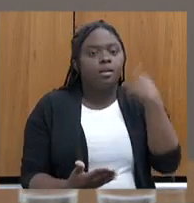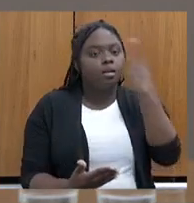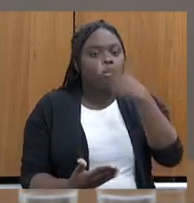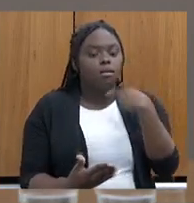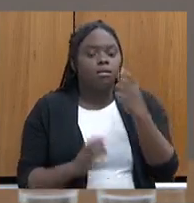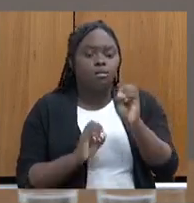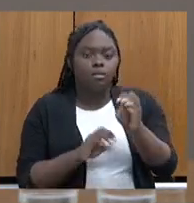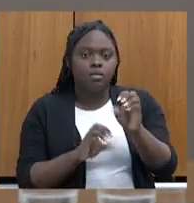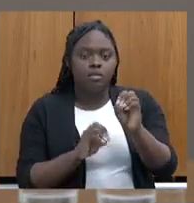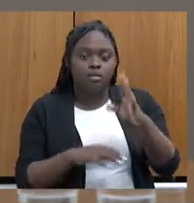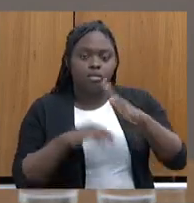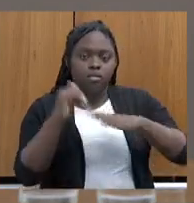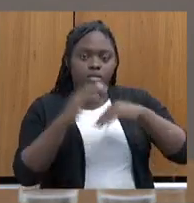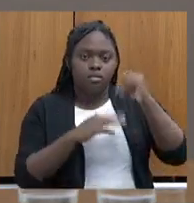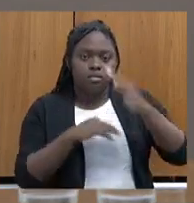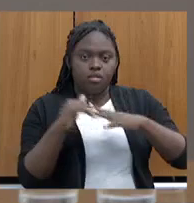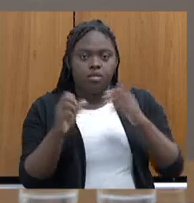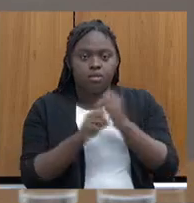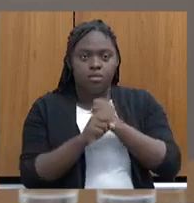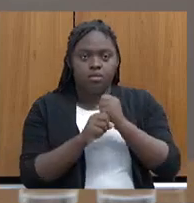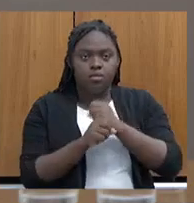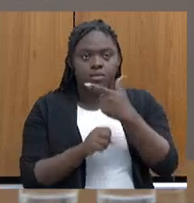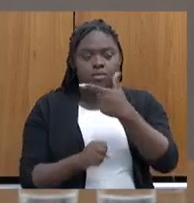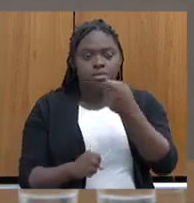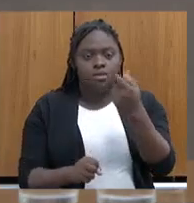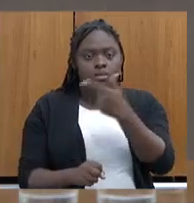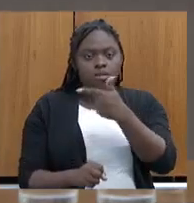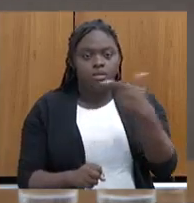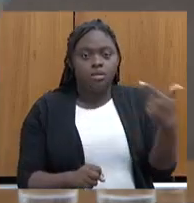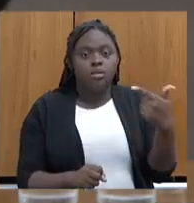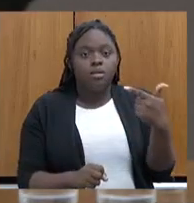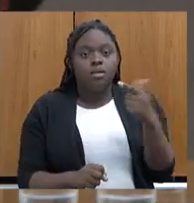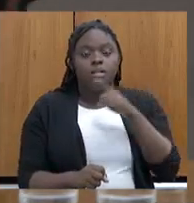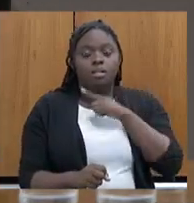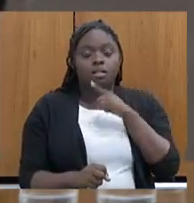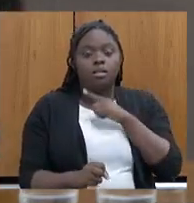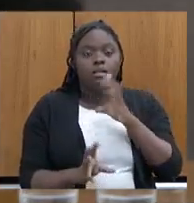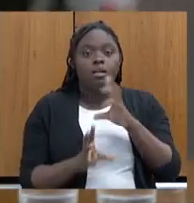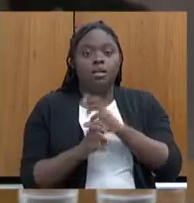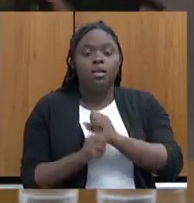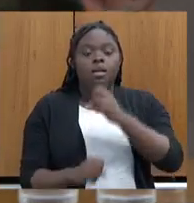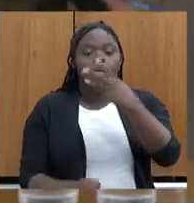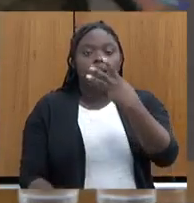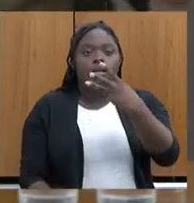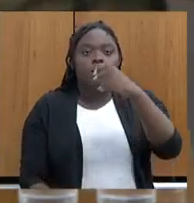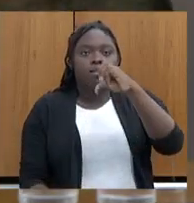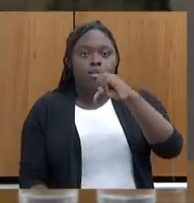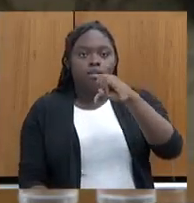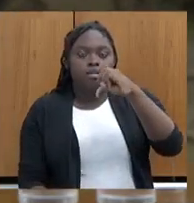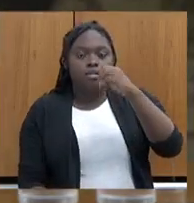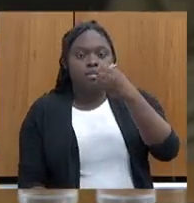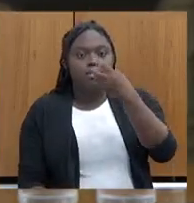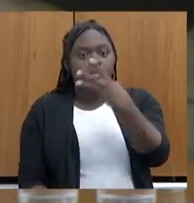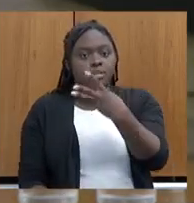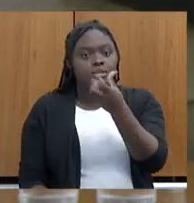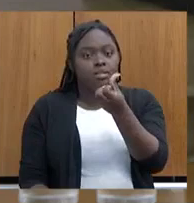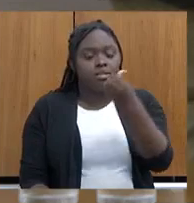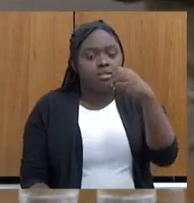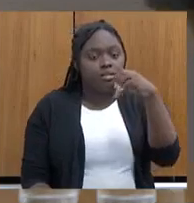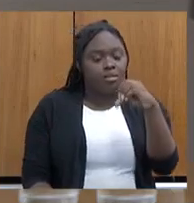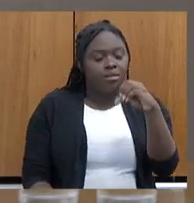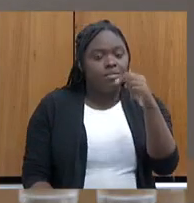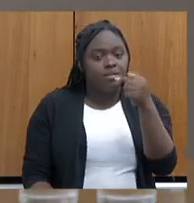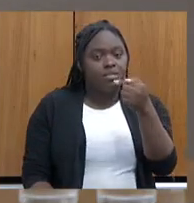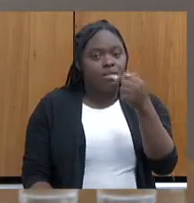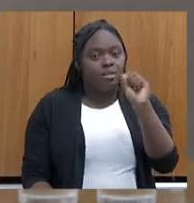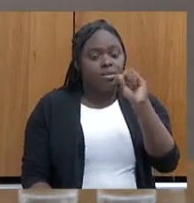Em 2022, foram executados 369,780 horas, atendendo 2